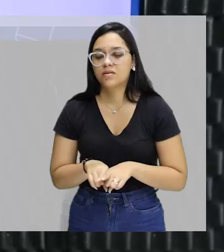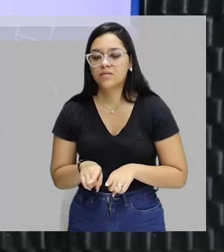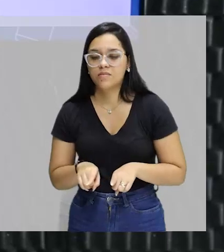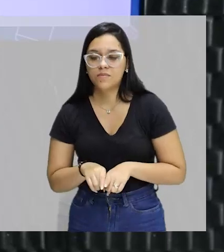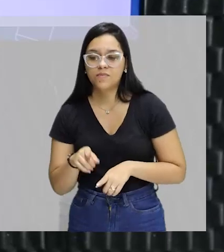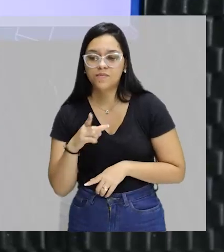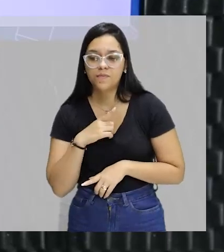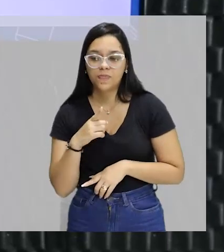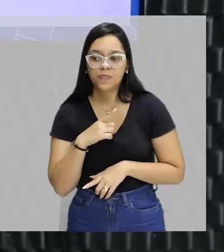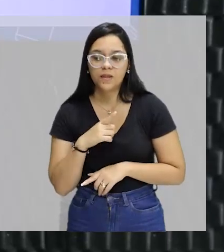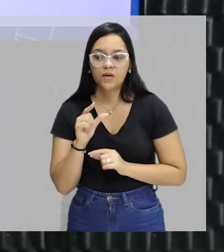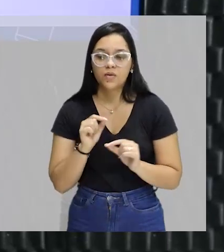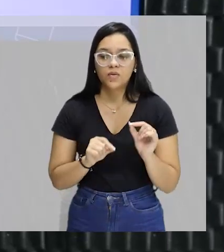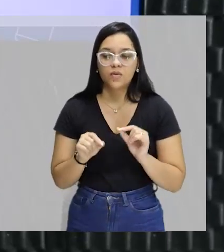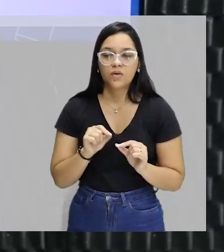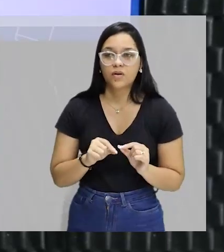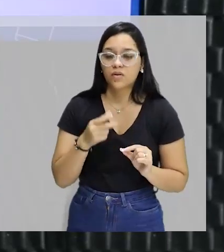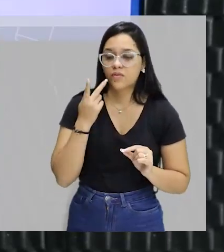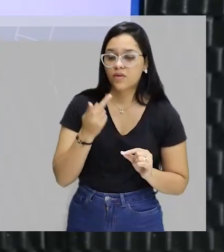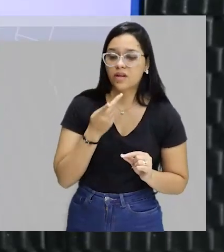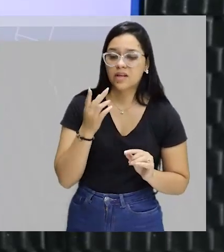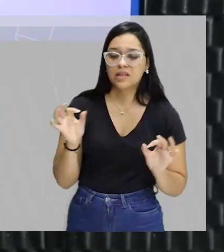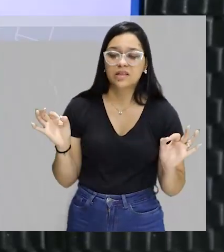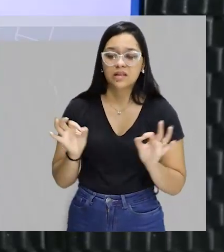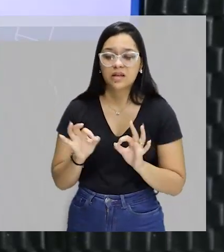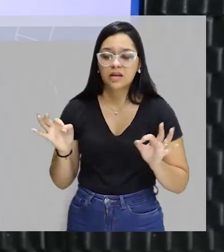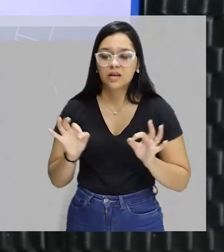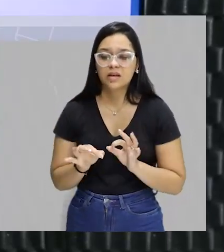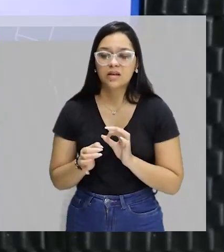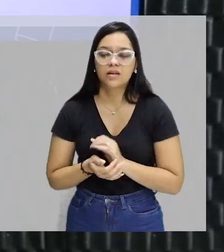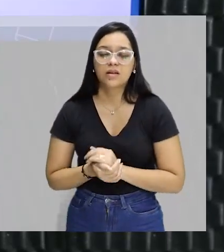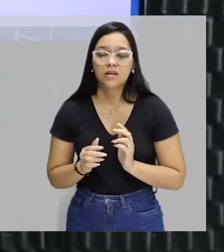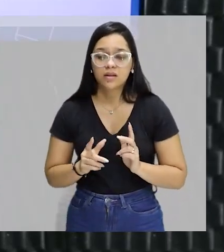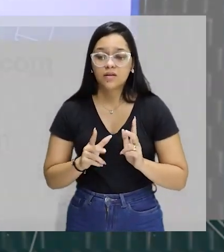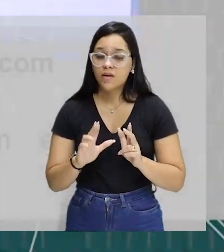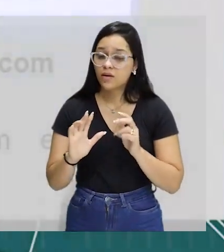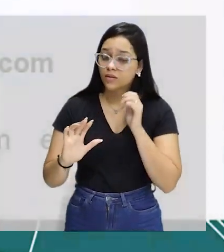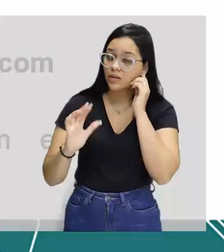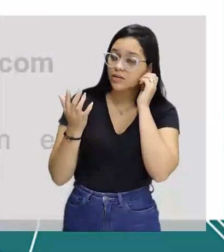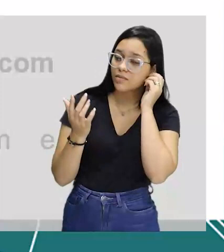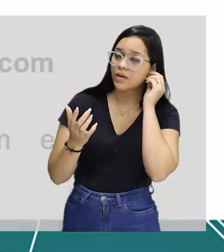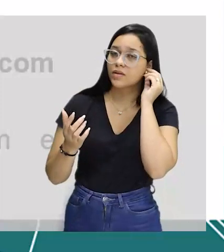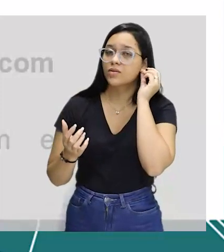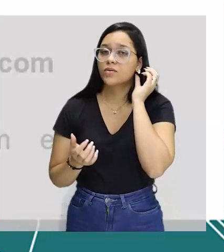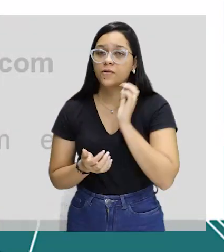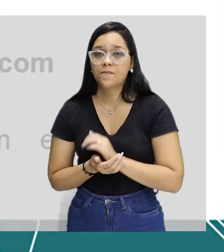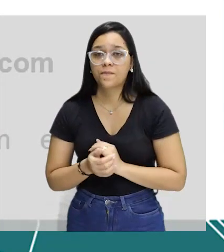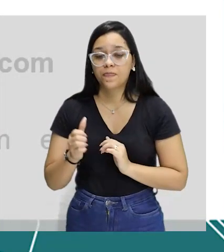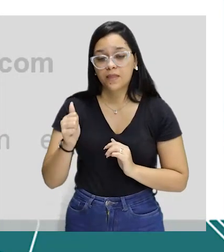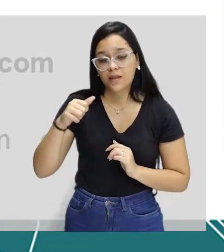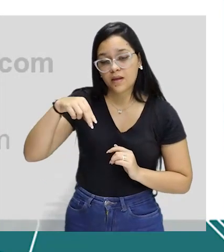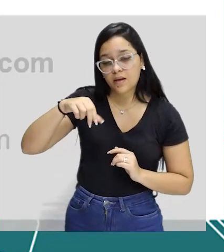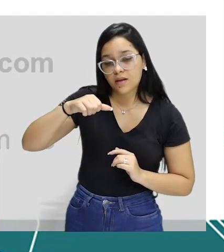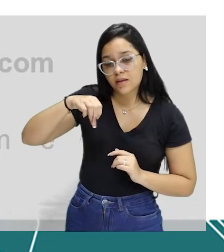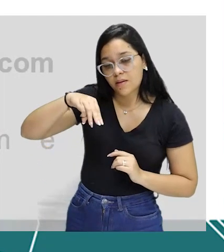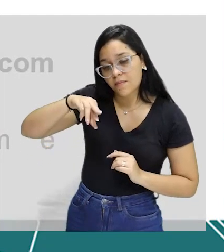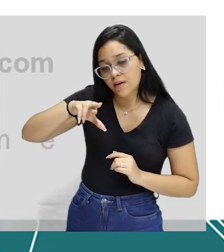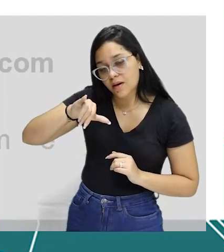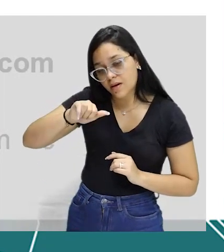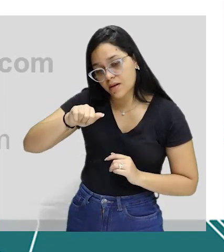falava sobre o feminismo sem nem se discutir isso ainda. E ela passa pela mesma situação. Ana Maria Nunes,